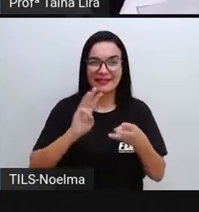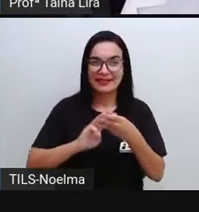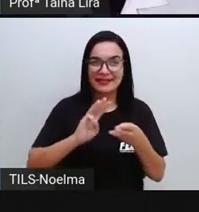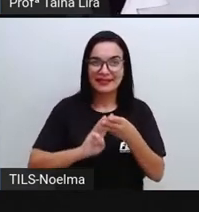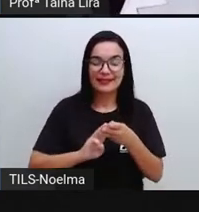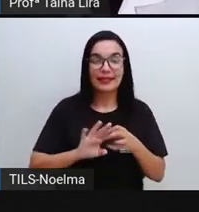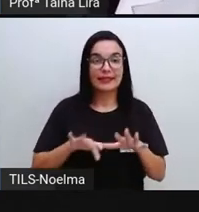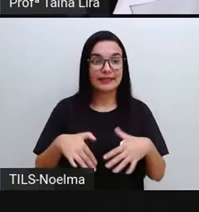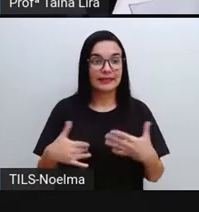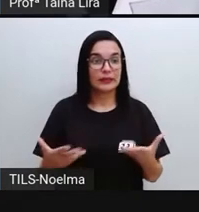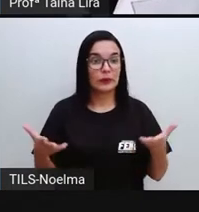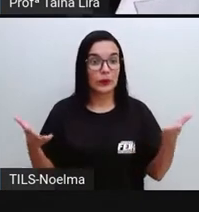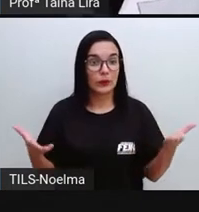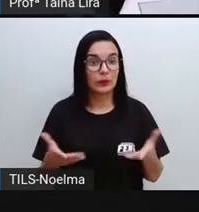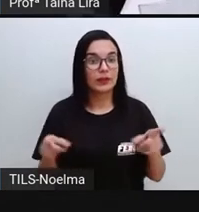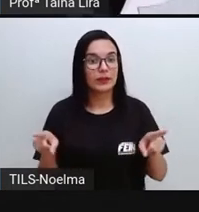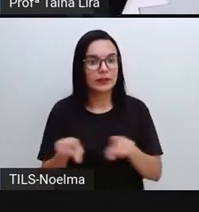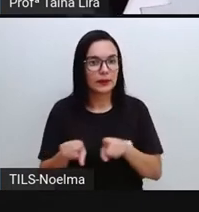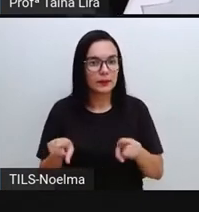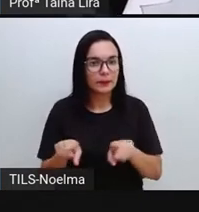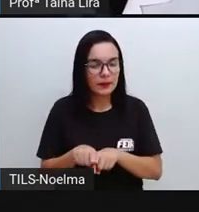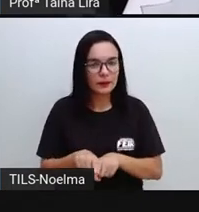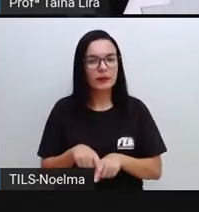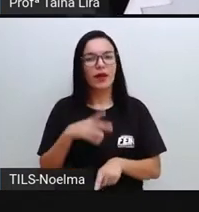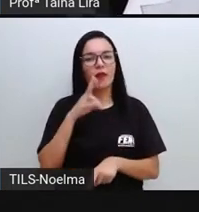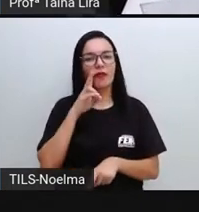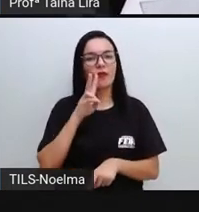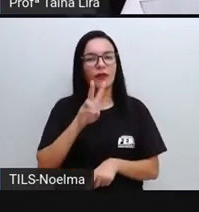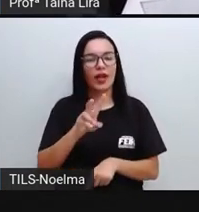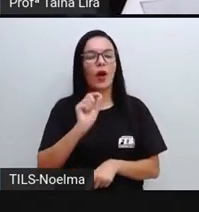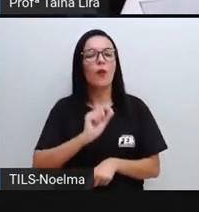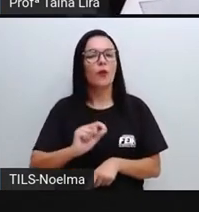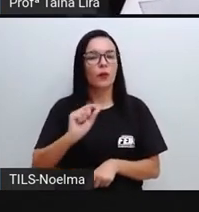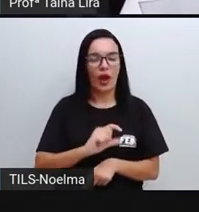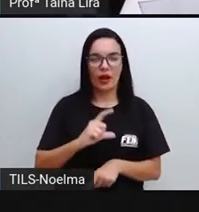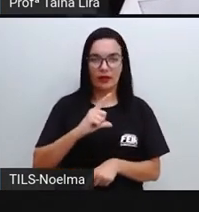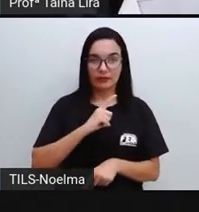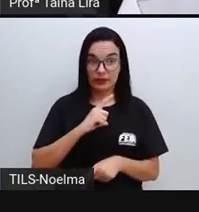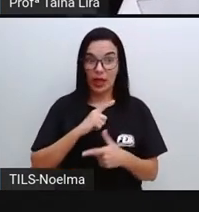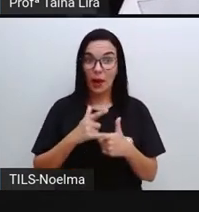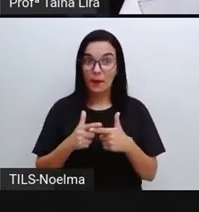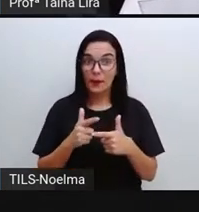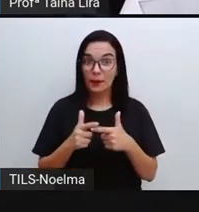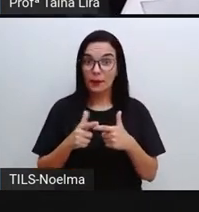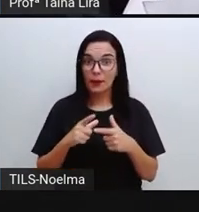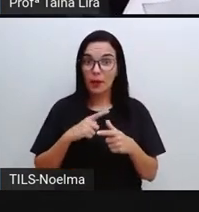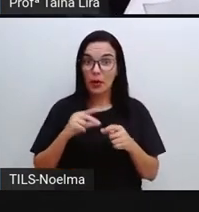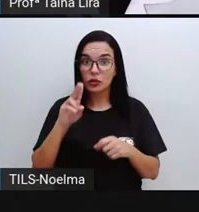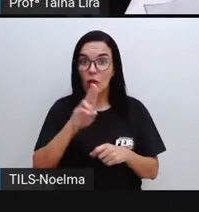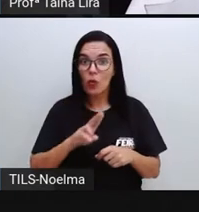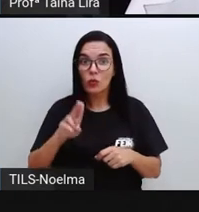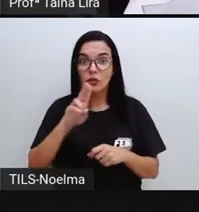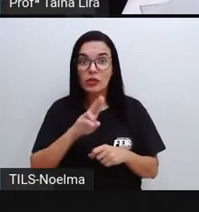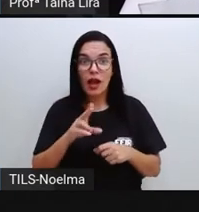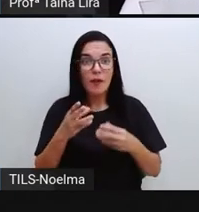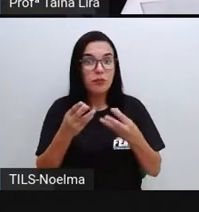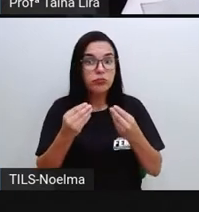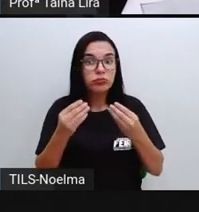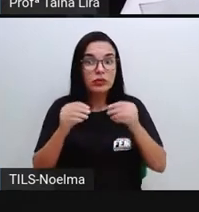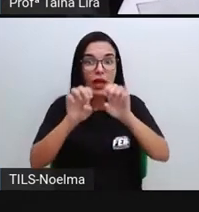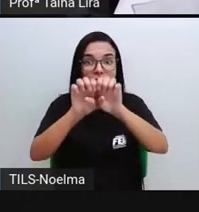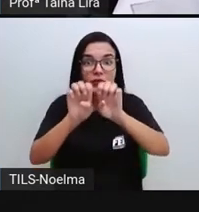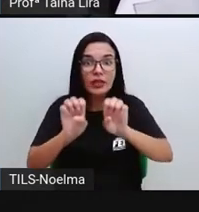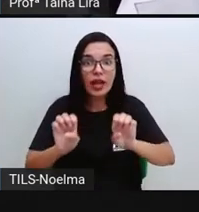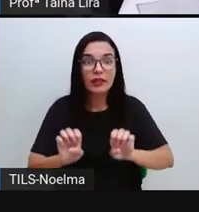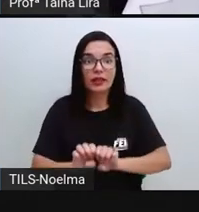Pois é, e hoje a gente vai ver que tem probleminhas aí, que a gente pode usar várias estratégias para resolver. Vocês